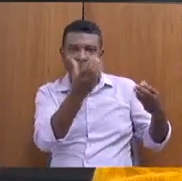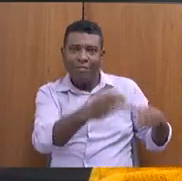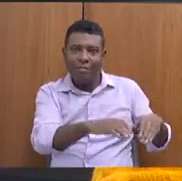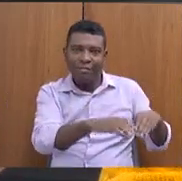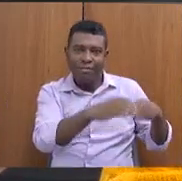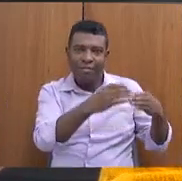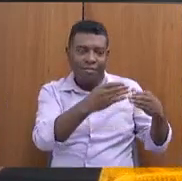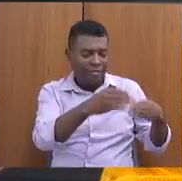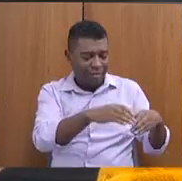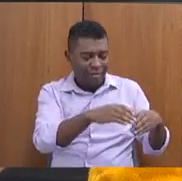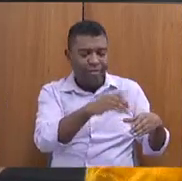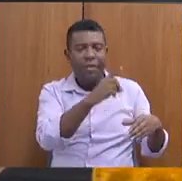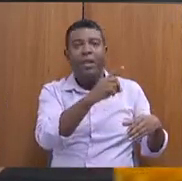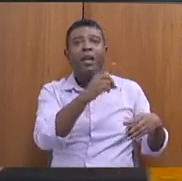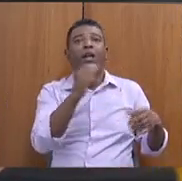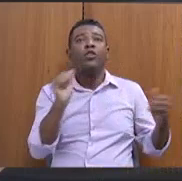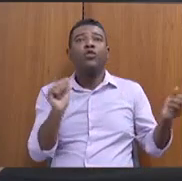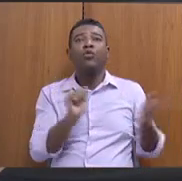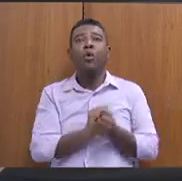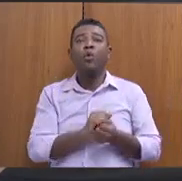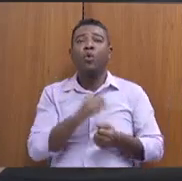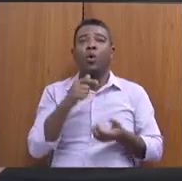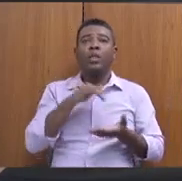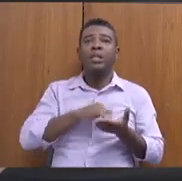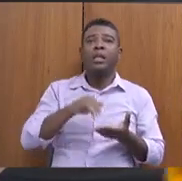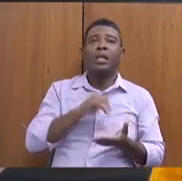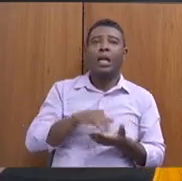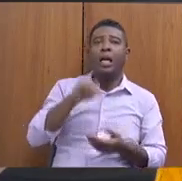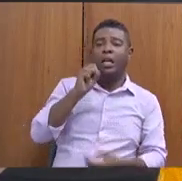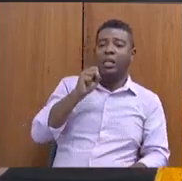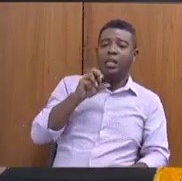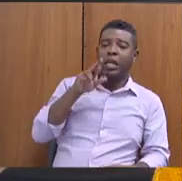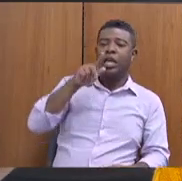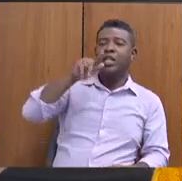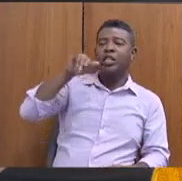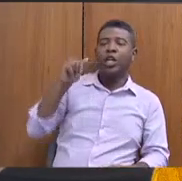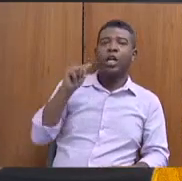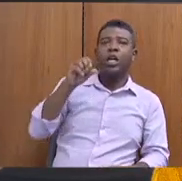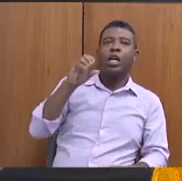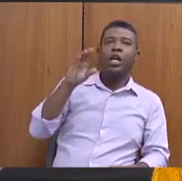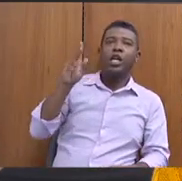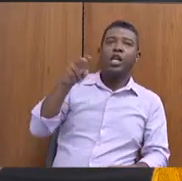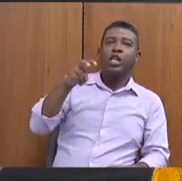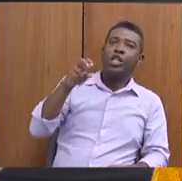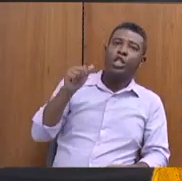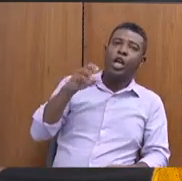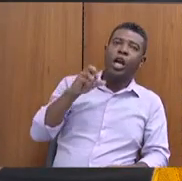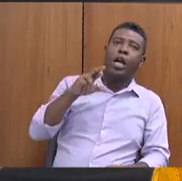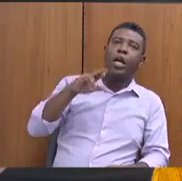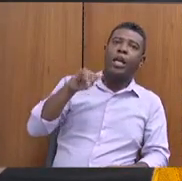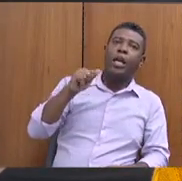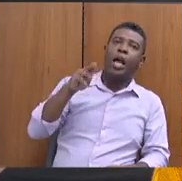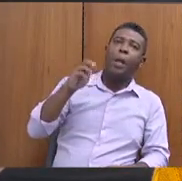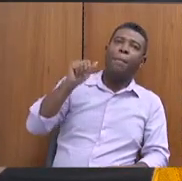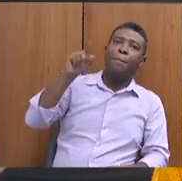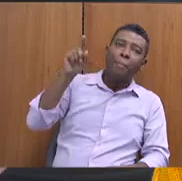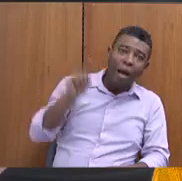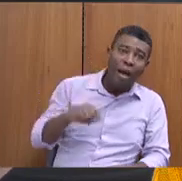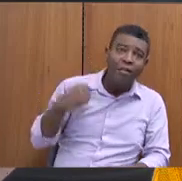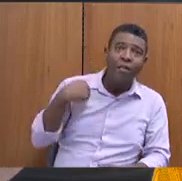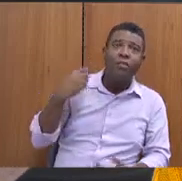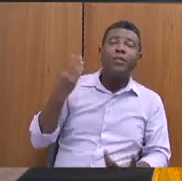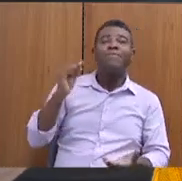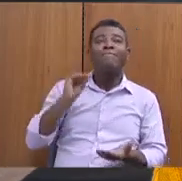deputada Célia Chacriabá, e a secretária demonstrou preocupação com a população indígena. Então, eu sinto que isso também